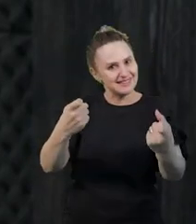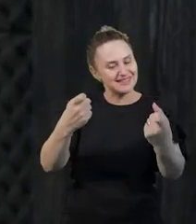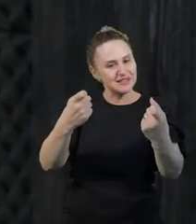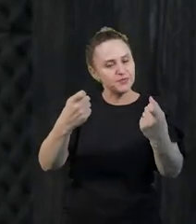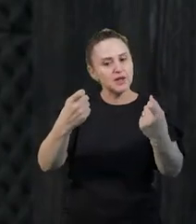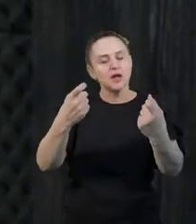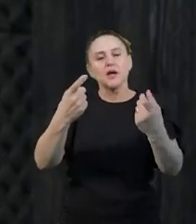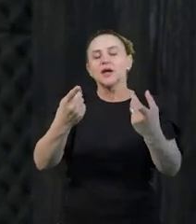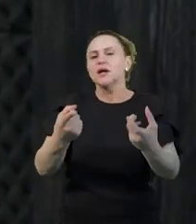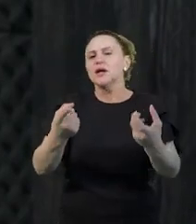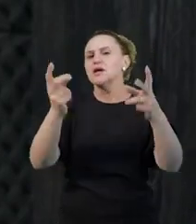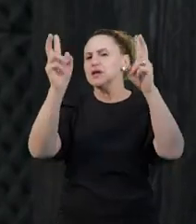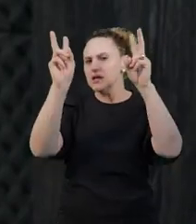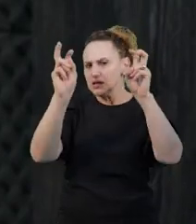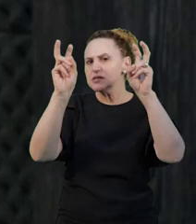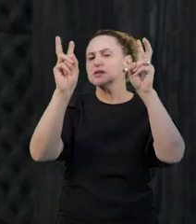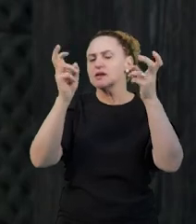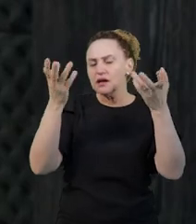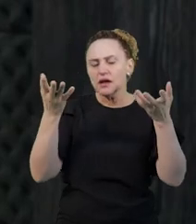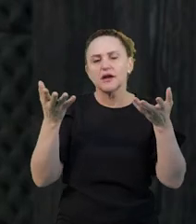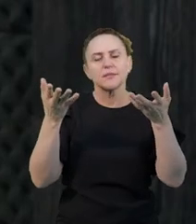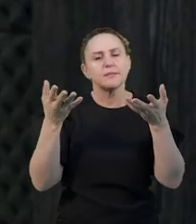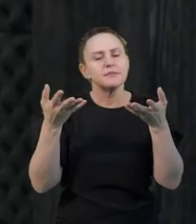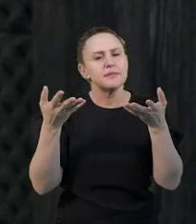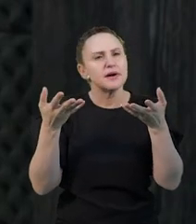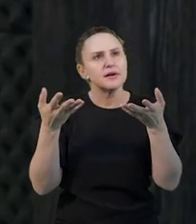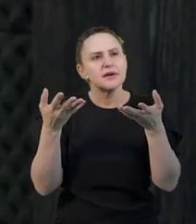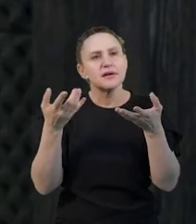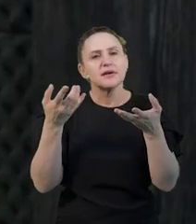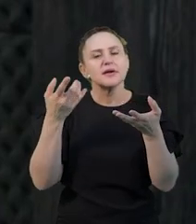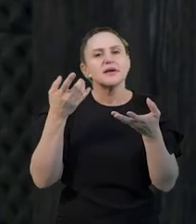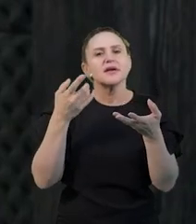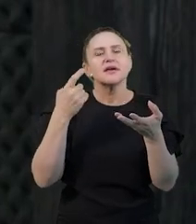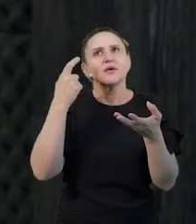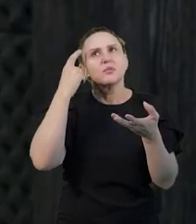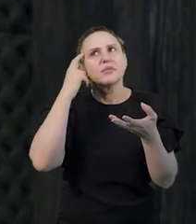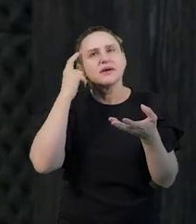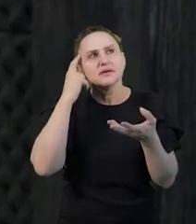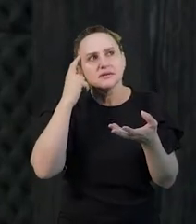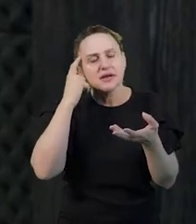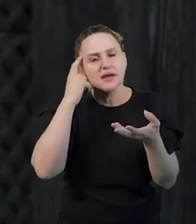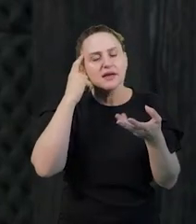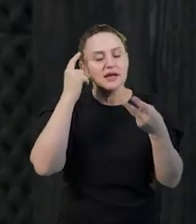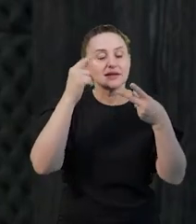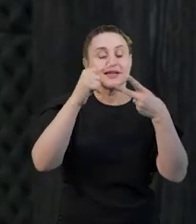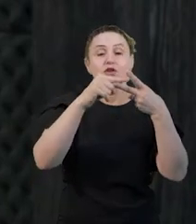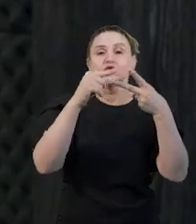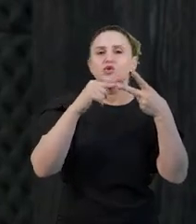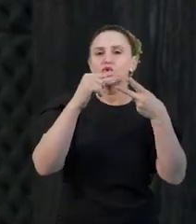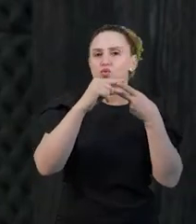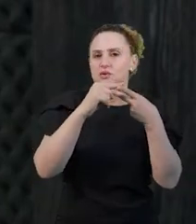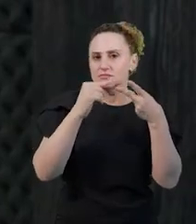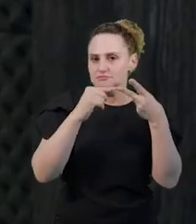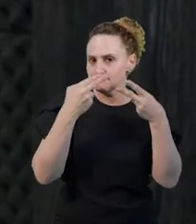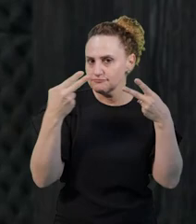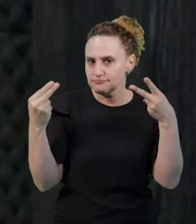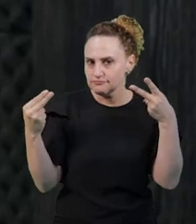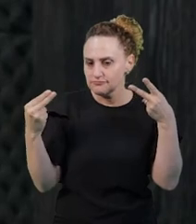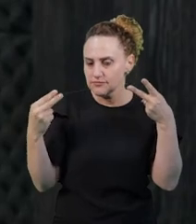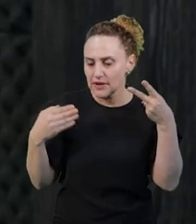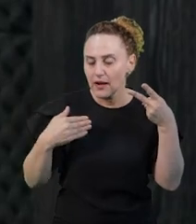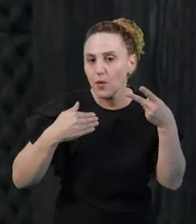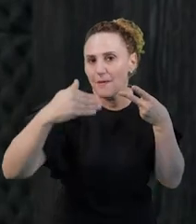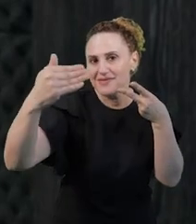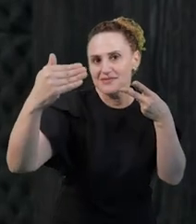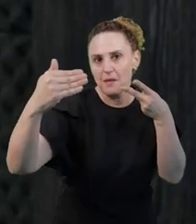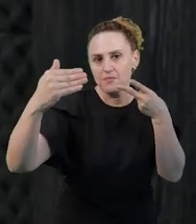na modelagem matemática, eu decidi que a gente partiria de dois princípios. Primeiro, partir